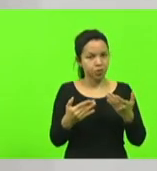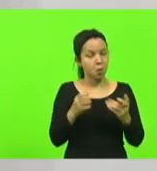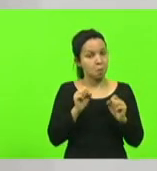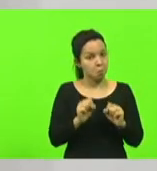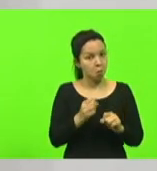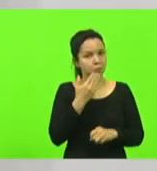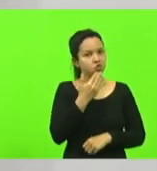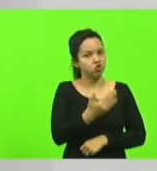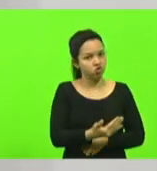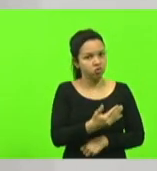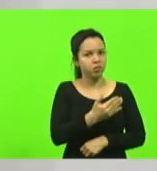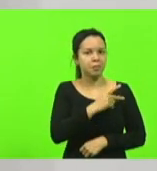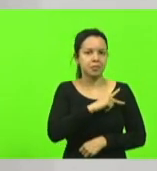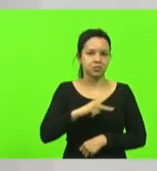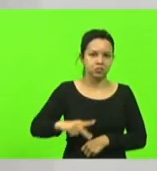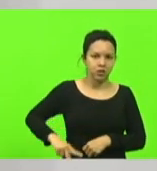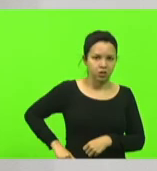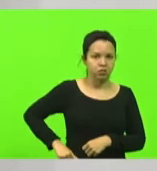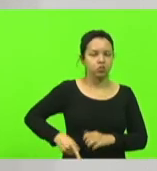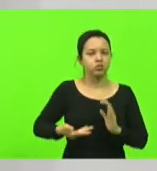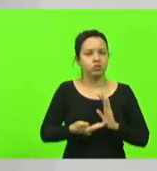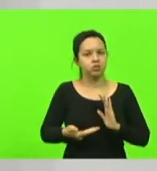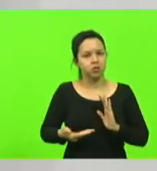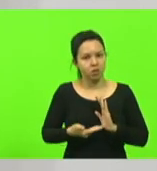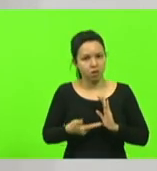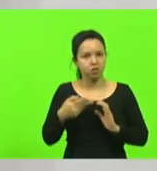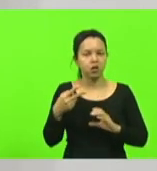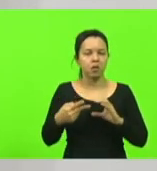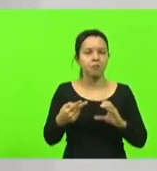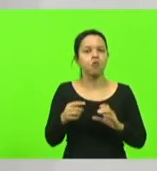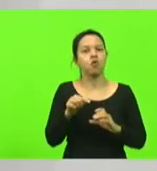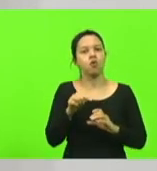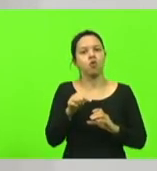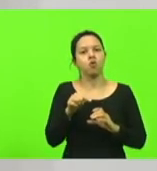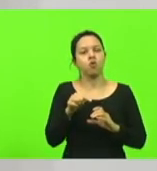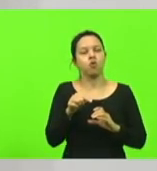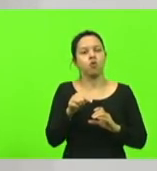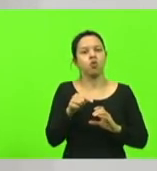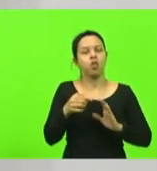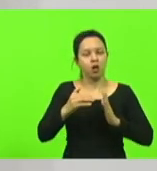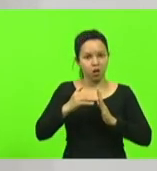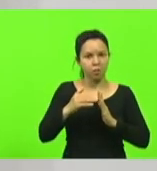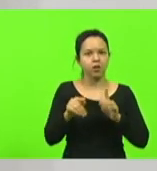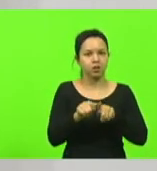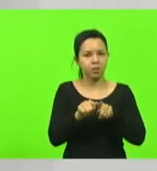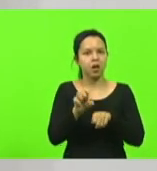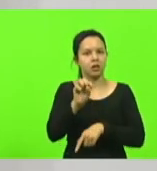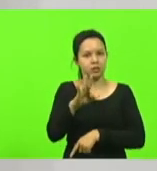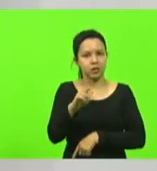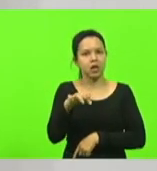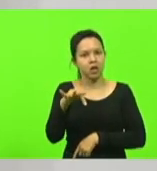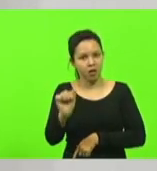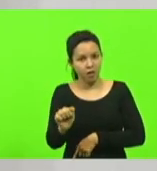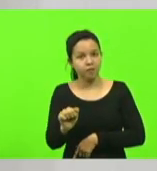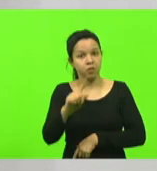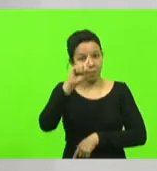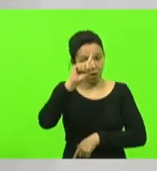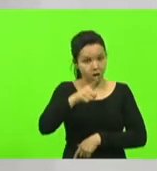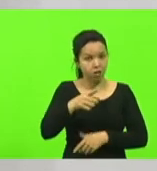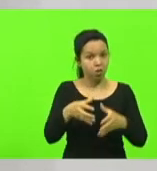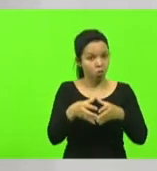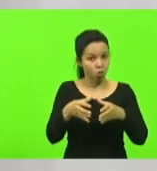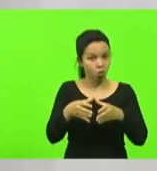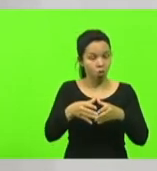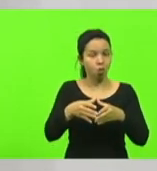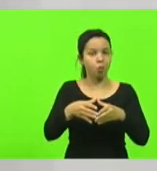presidentes do Senado da Câmara e do STF que acionem as forças armadas para a proteção dos prédios públicos no